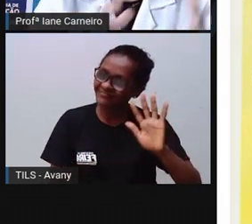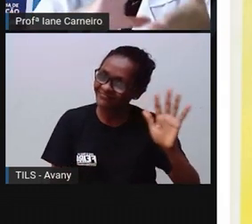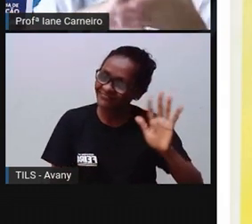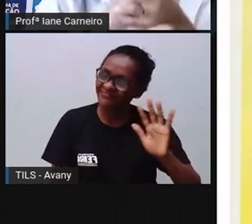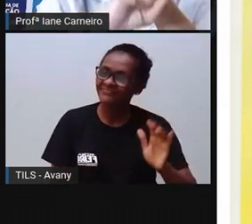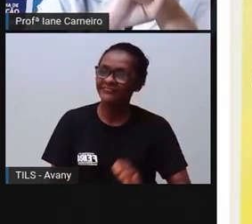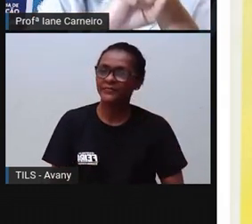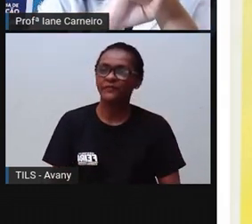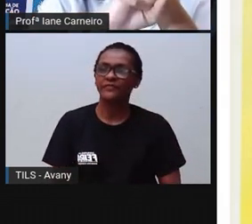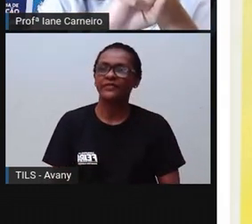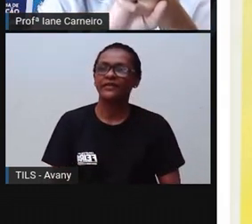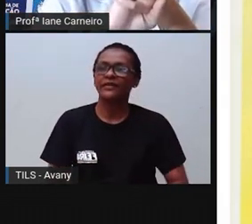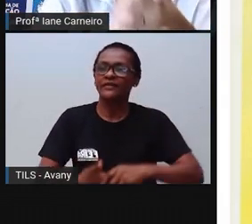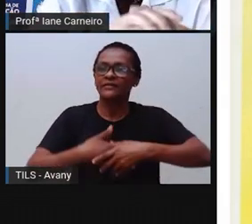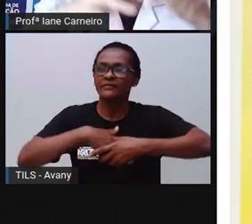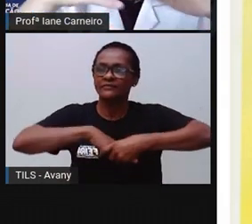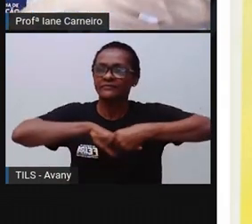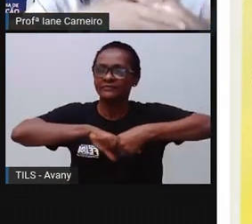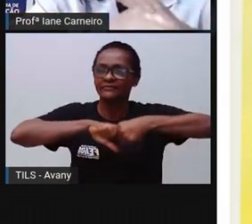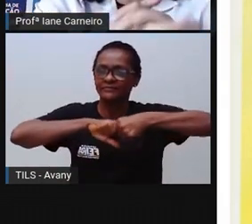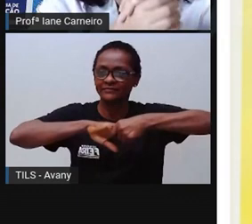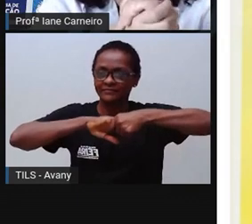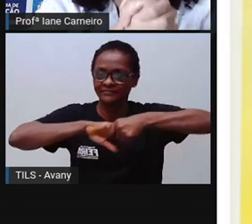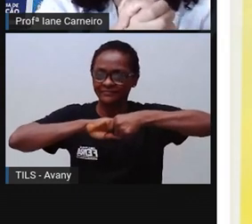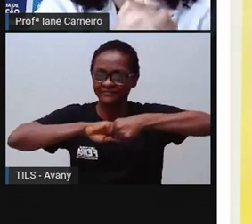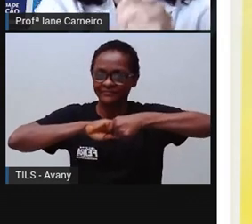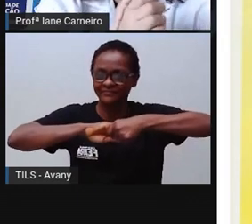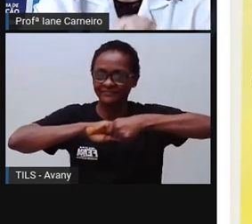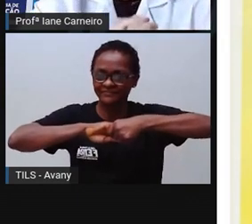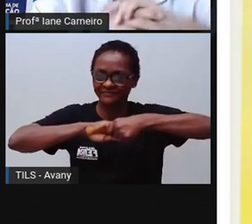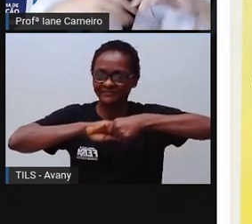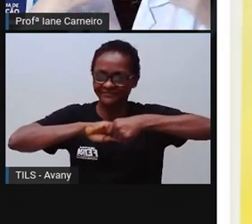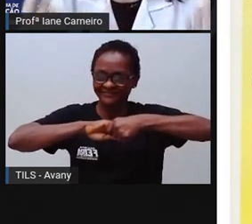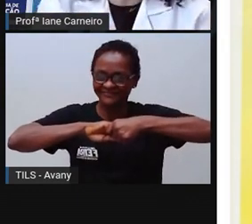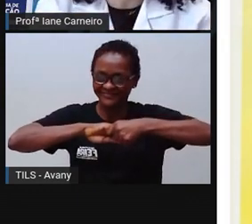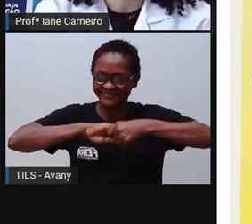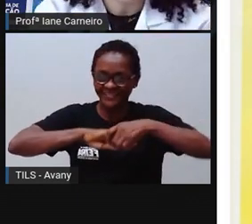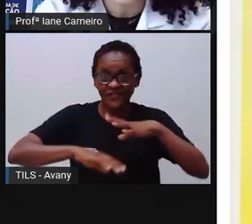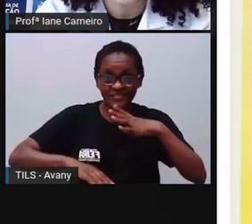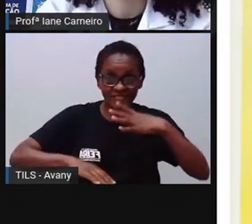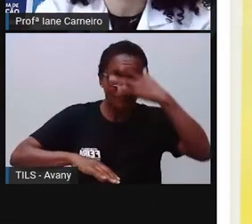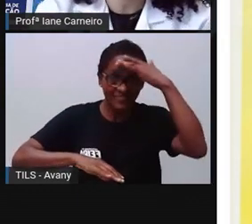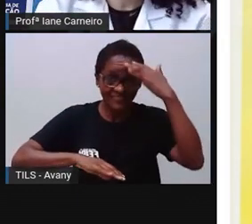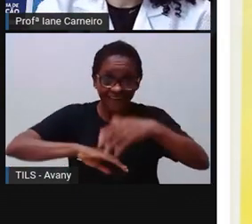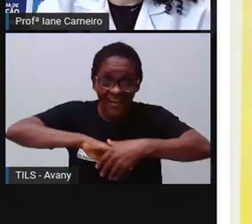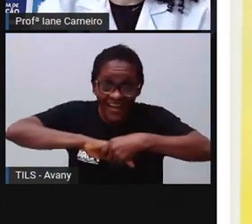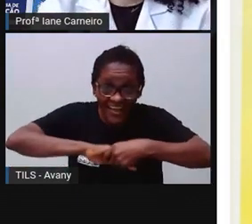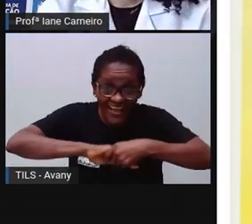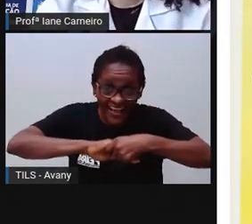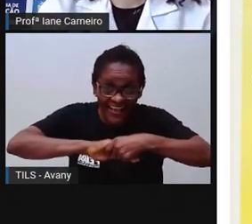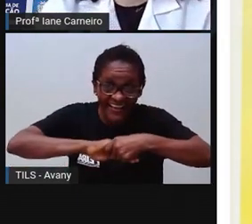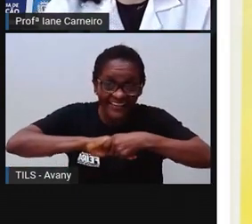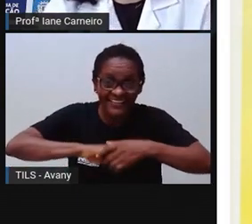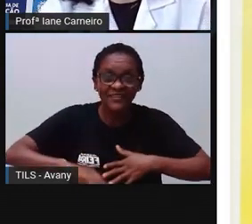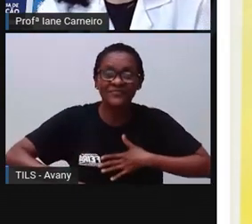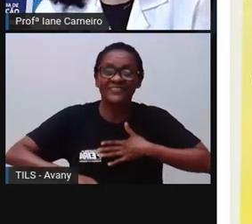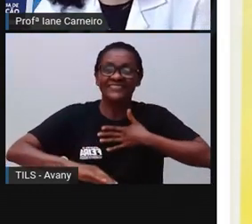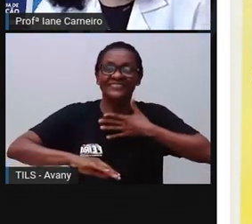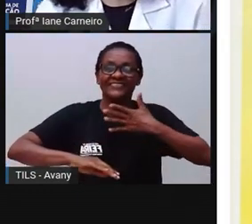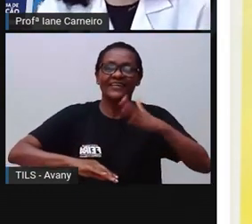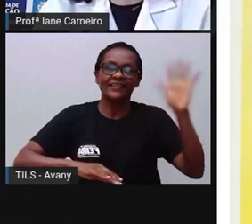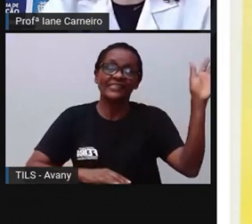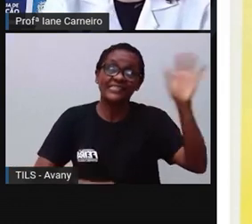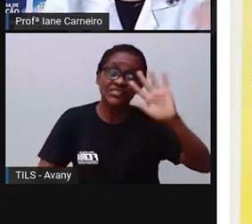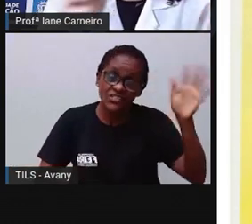mãos. Podemos também cumprimentar. Quando a gente conhece uma pessoa, a gente faz aquele aperto de mão, né? Nós também damos